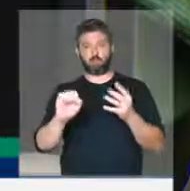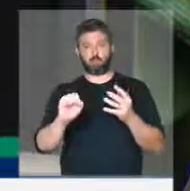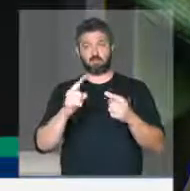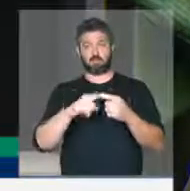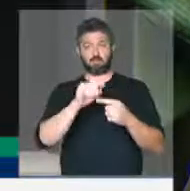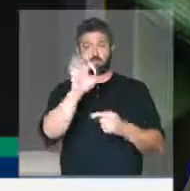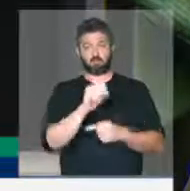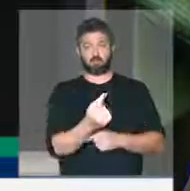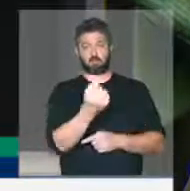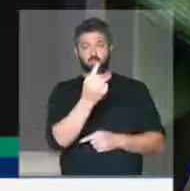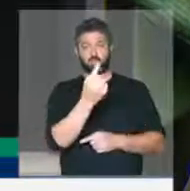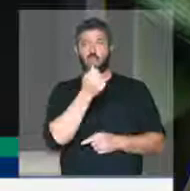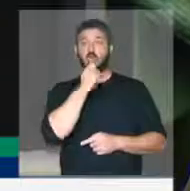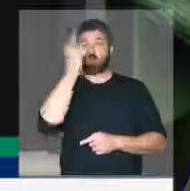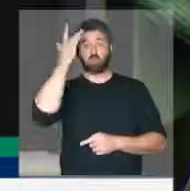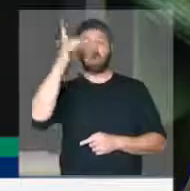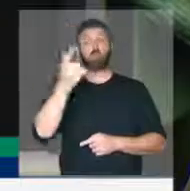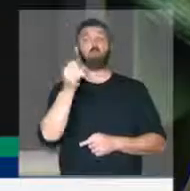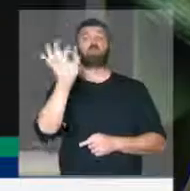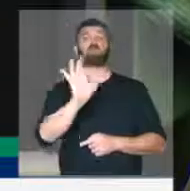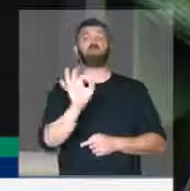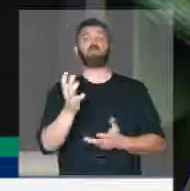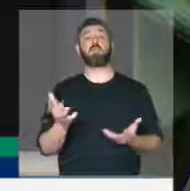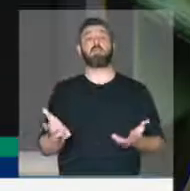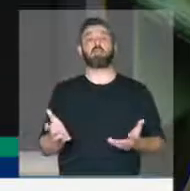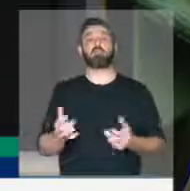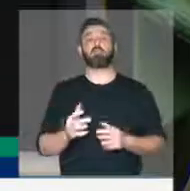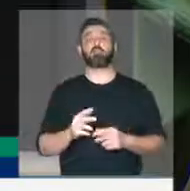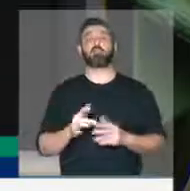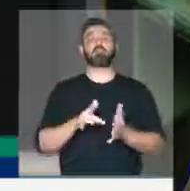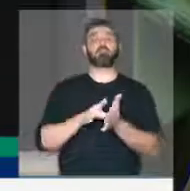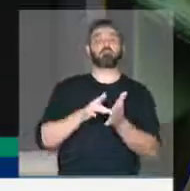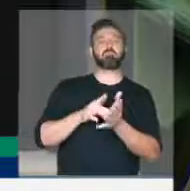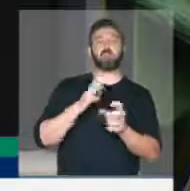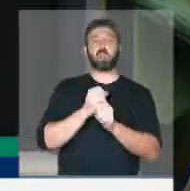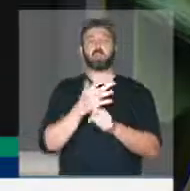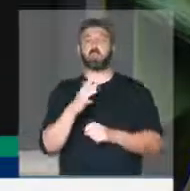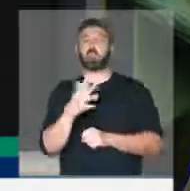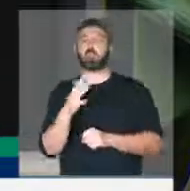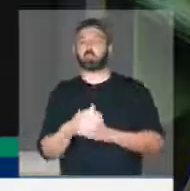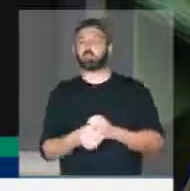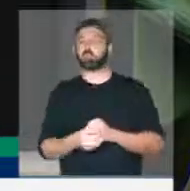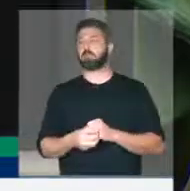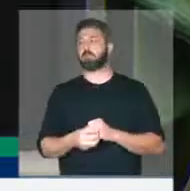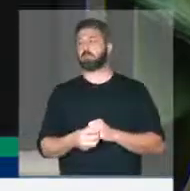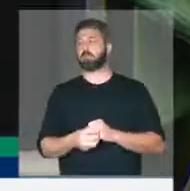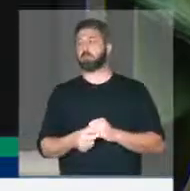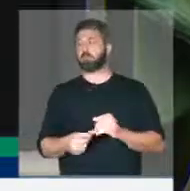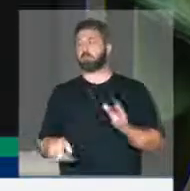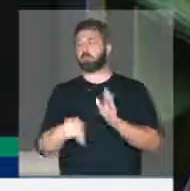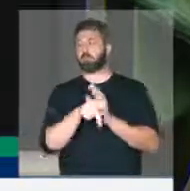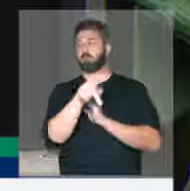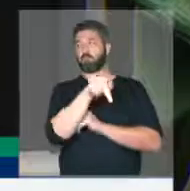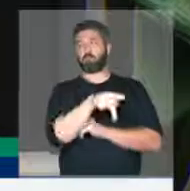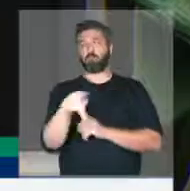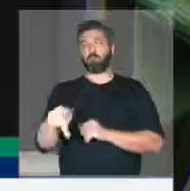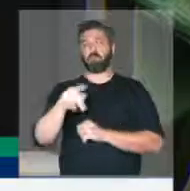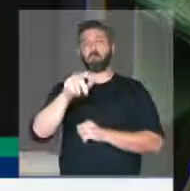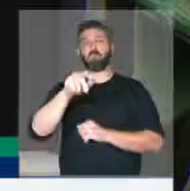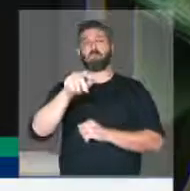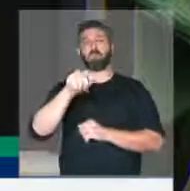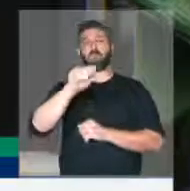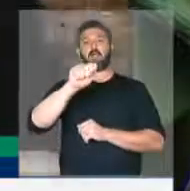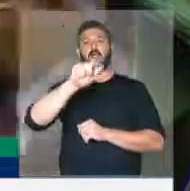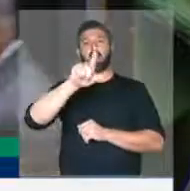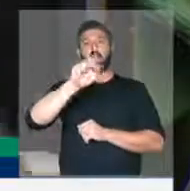essa alíquota não está definida. Numa simulação que foi feita, senhor presidente, pelo professor Araí